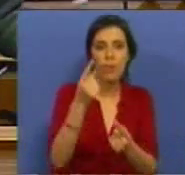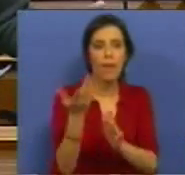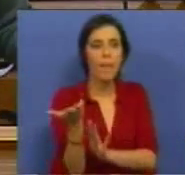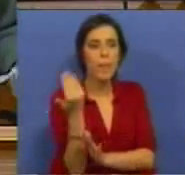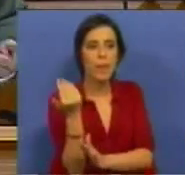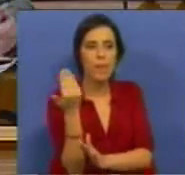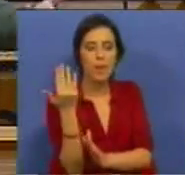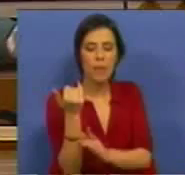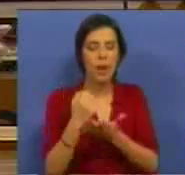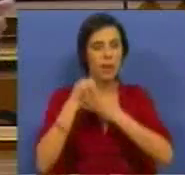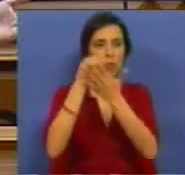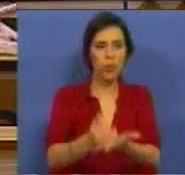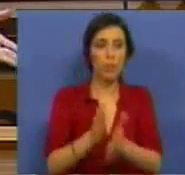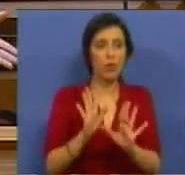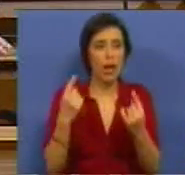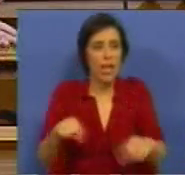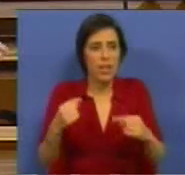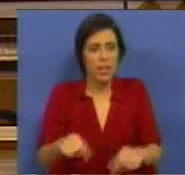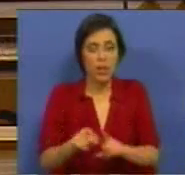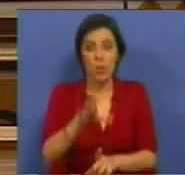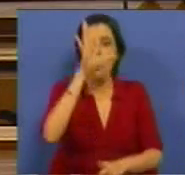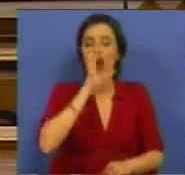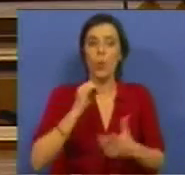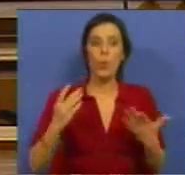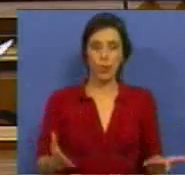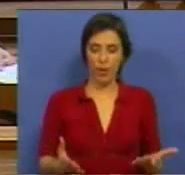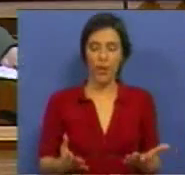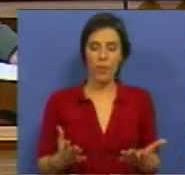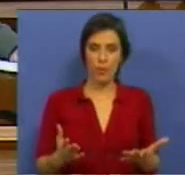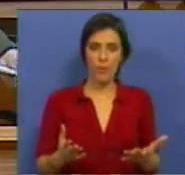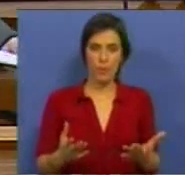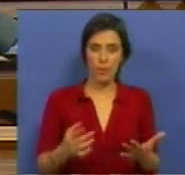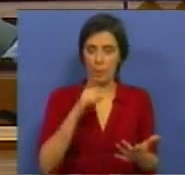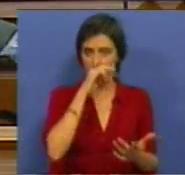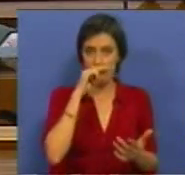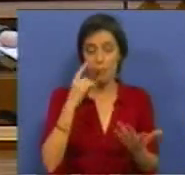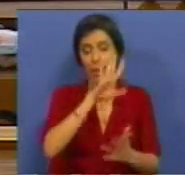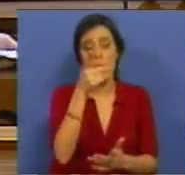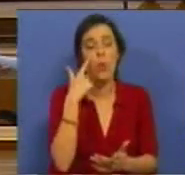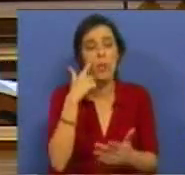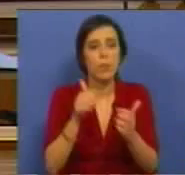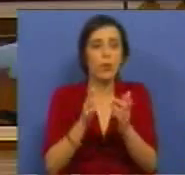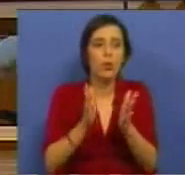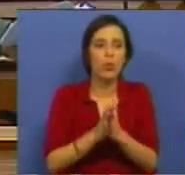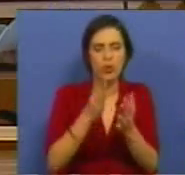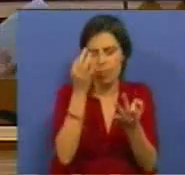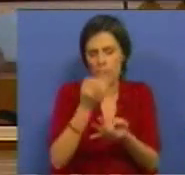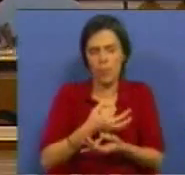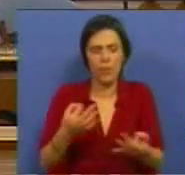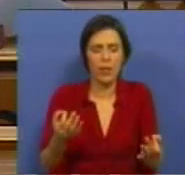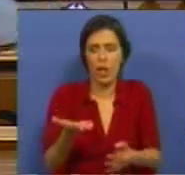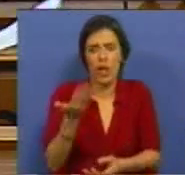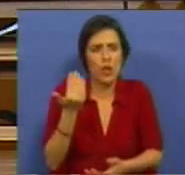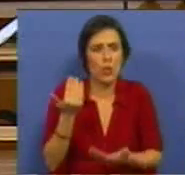insuficiências dos apoios já existentes pelo Governo, que é conhecimento de todos nós perfeitamente